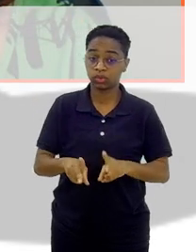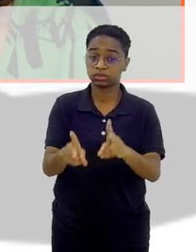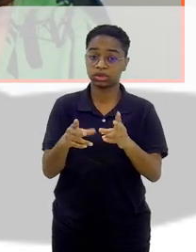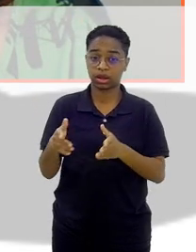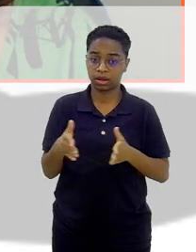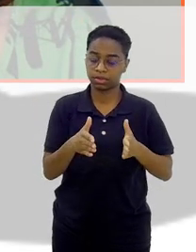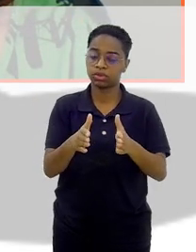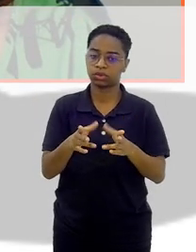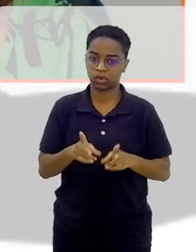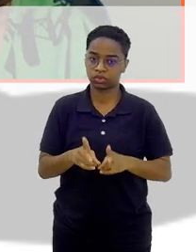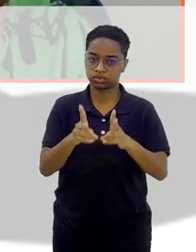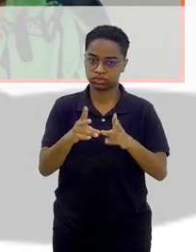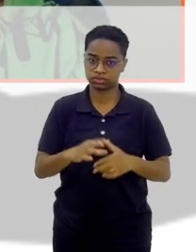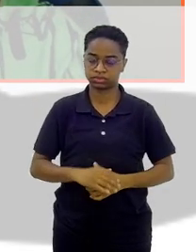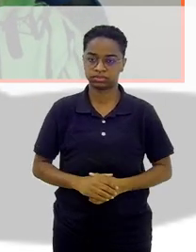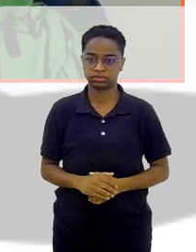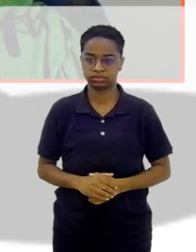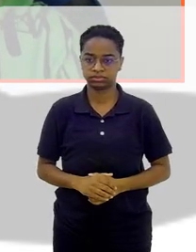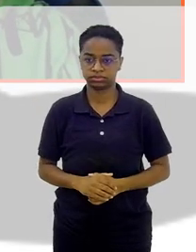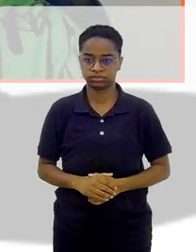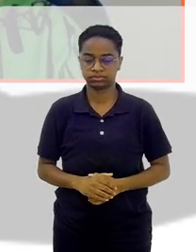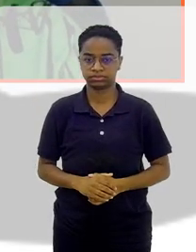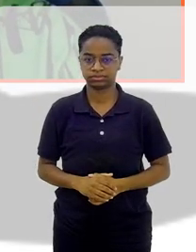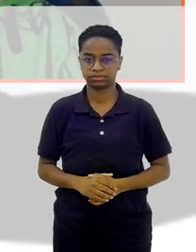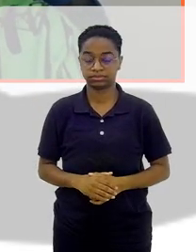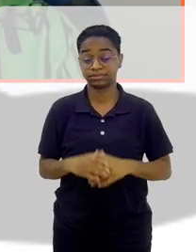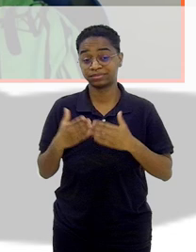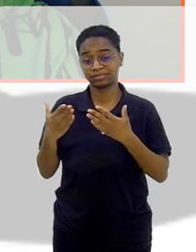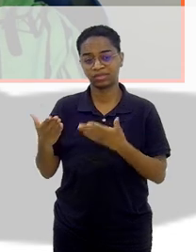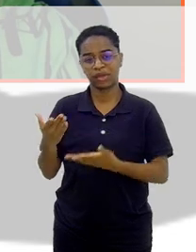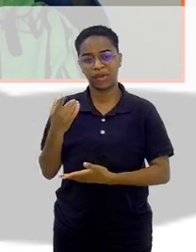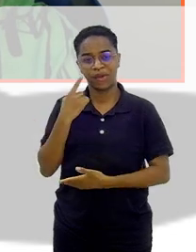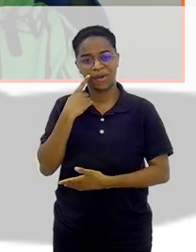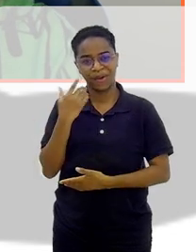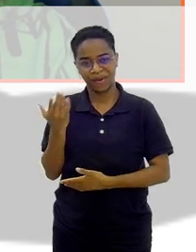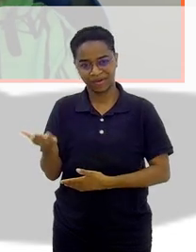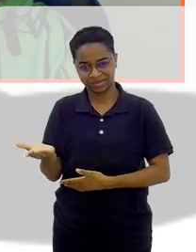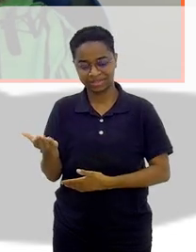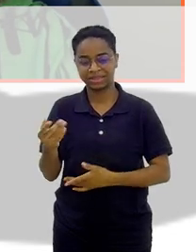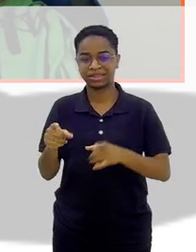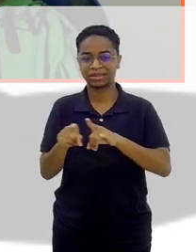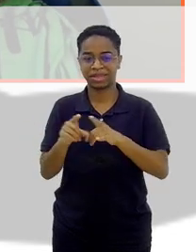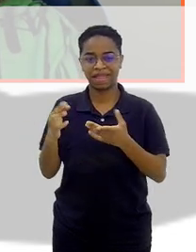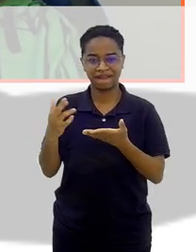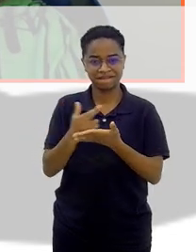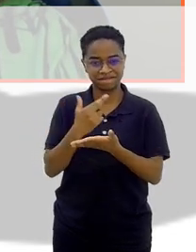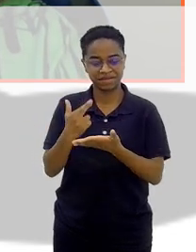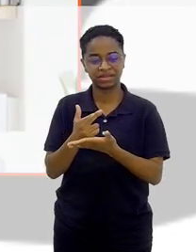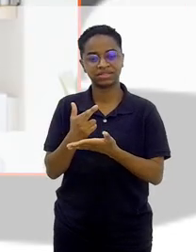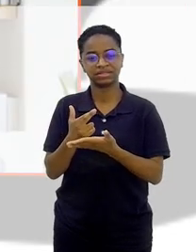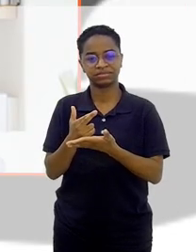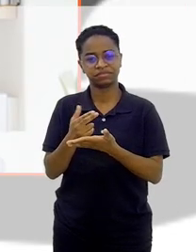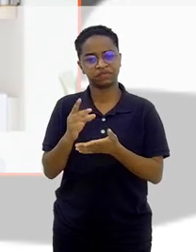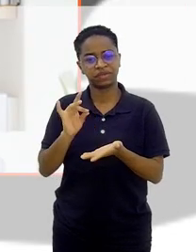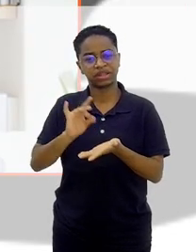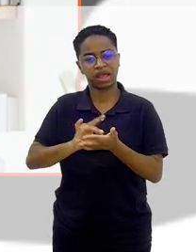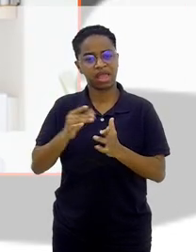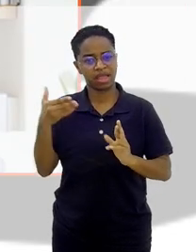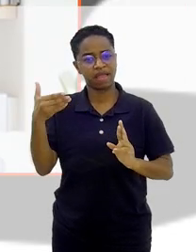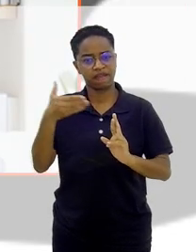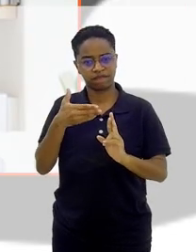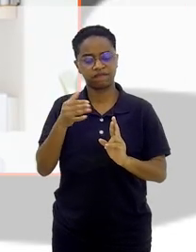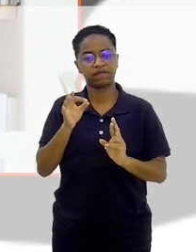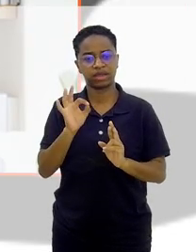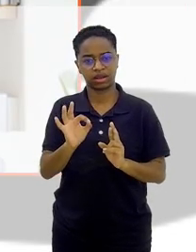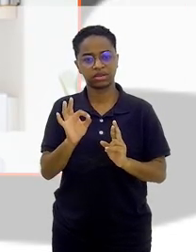Ai, Soninha, olha, você e a Plural acabam sendo essa grande referência, né? De coisa boa, de